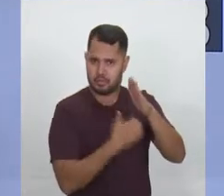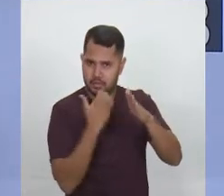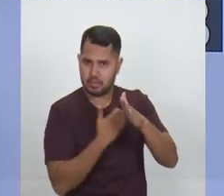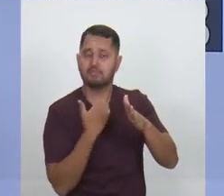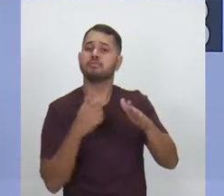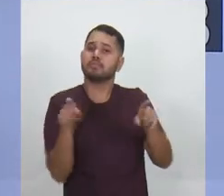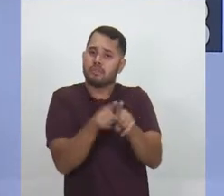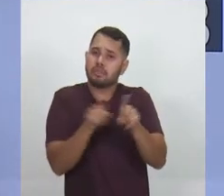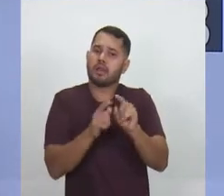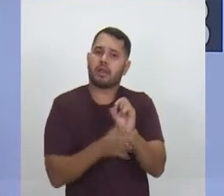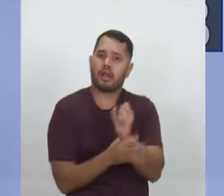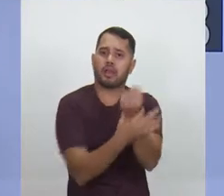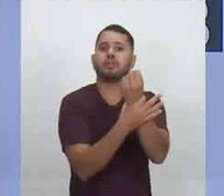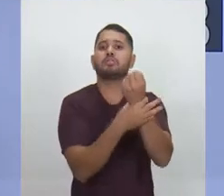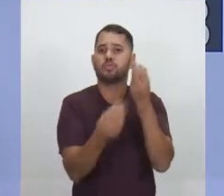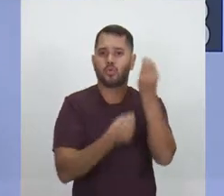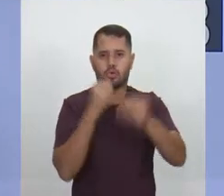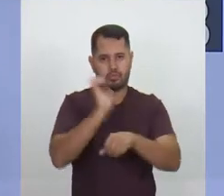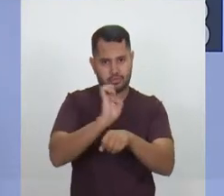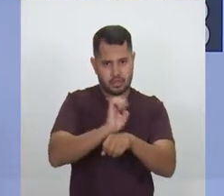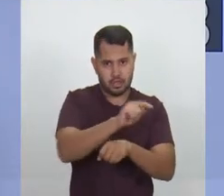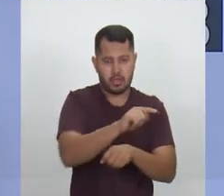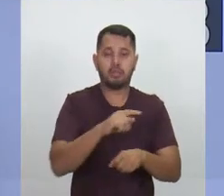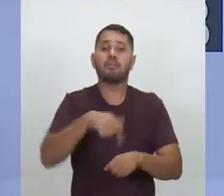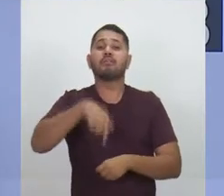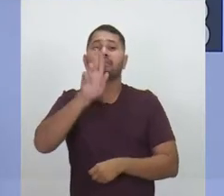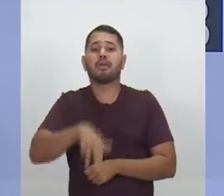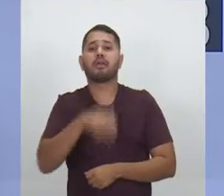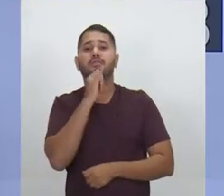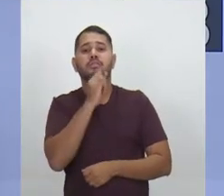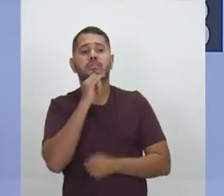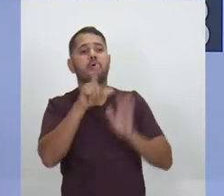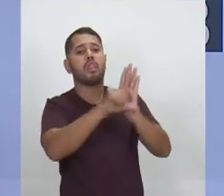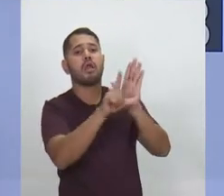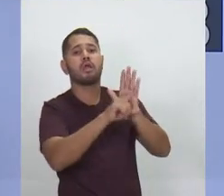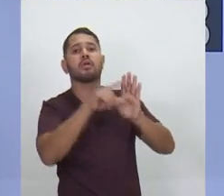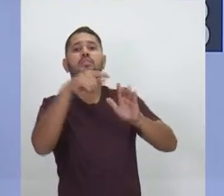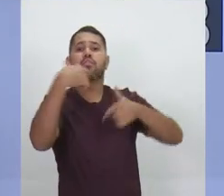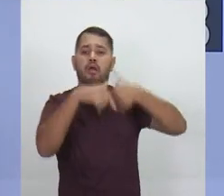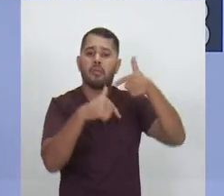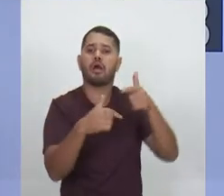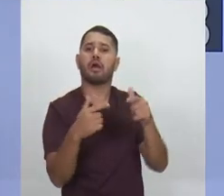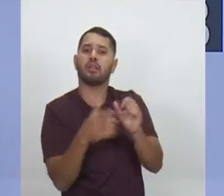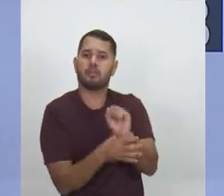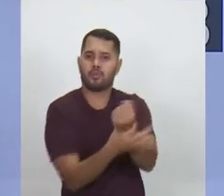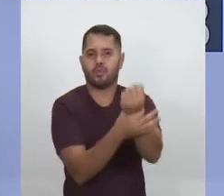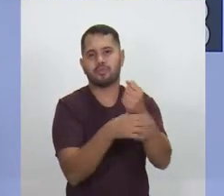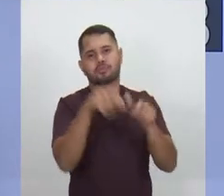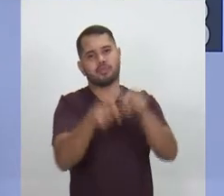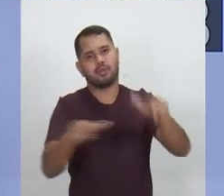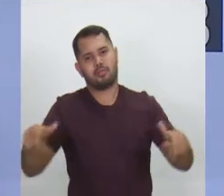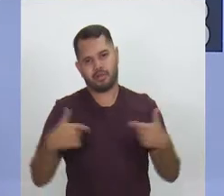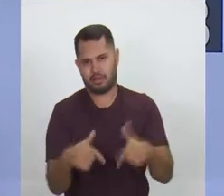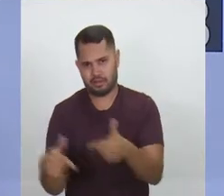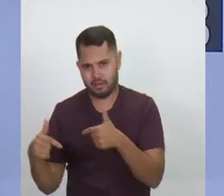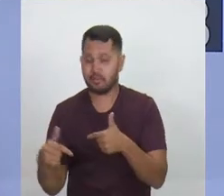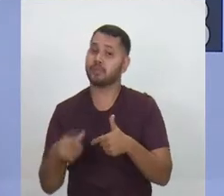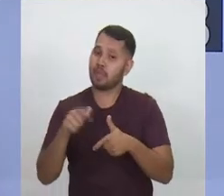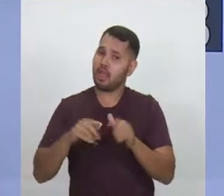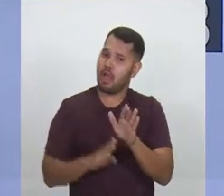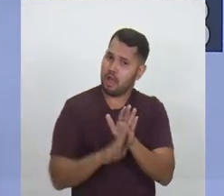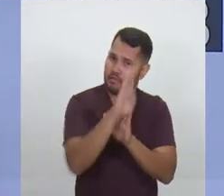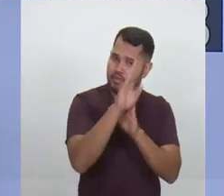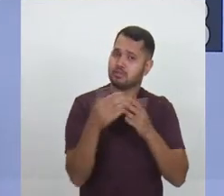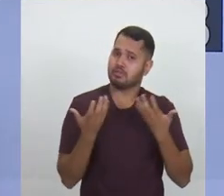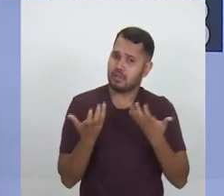precisamos garantir, através do estado, que as leis trabalhistas possam proteger o trabalhador. Esse é um avanço que nós